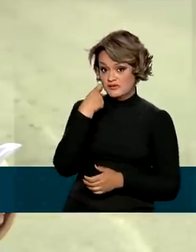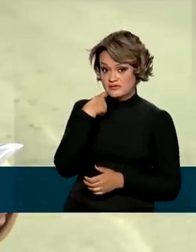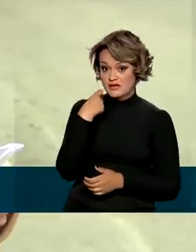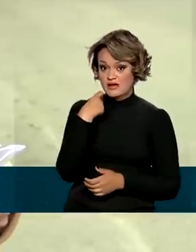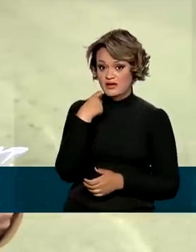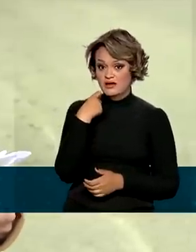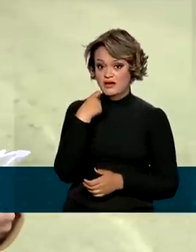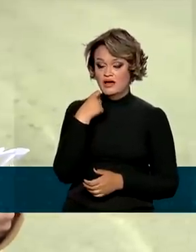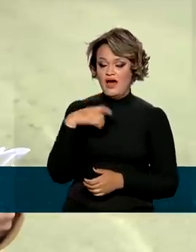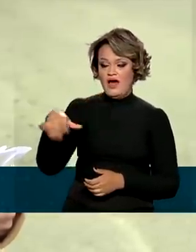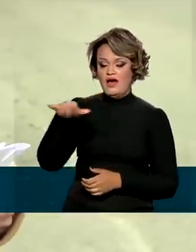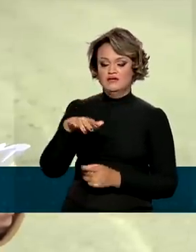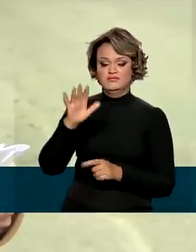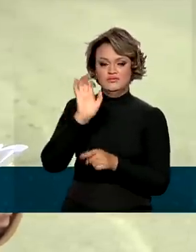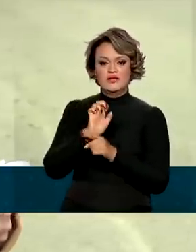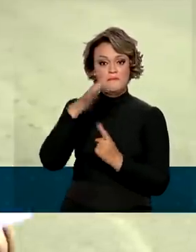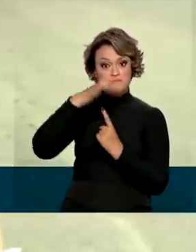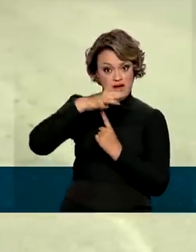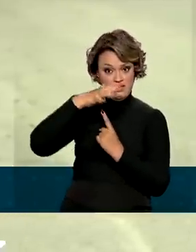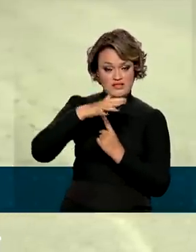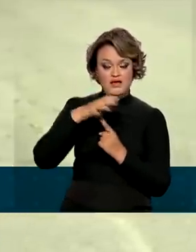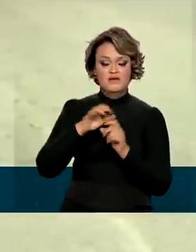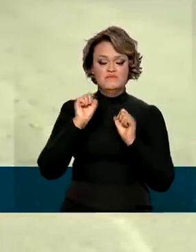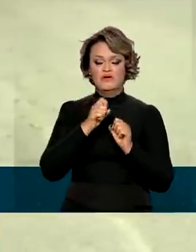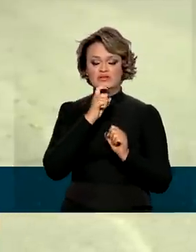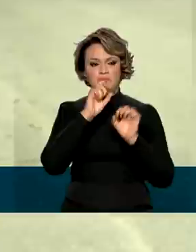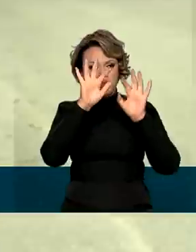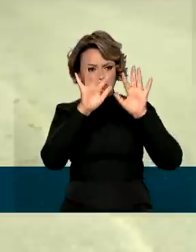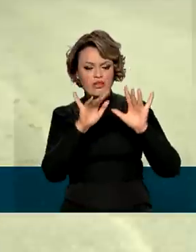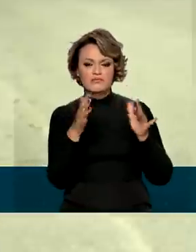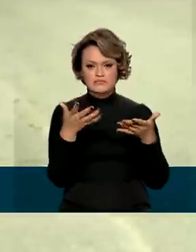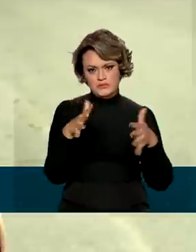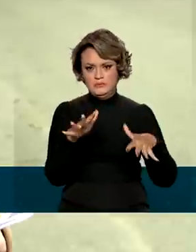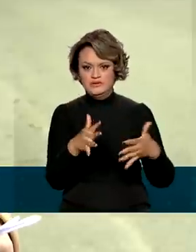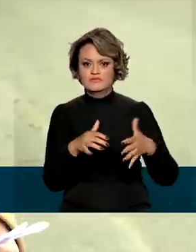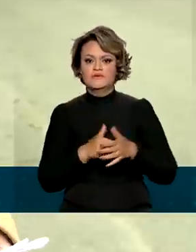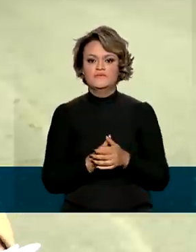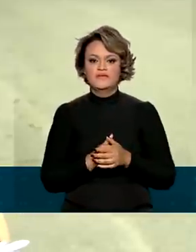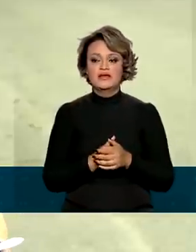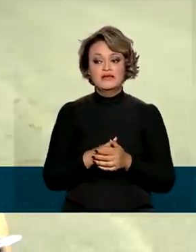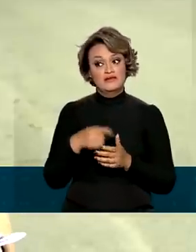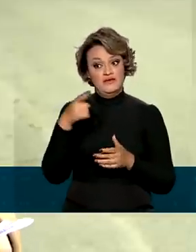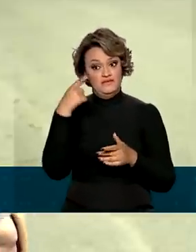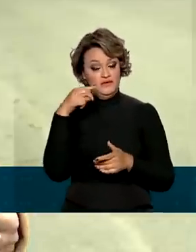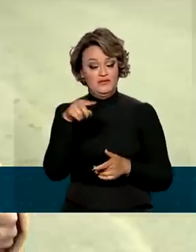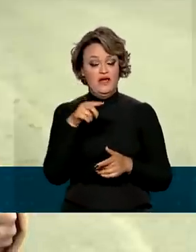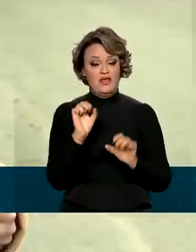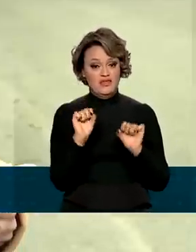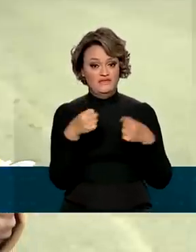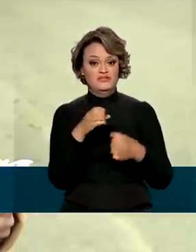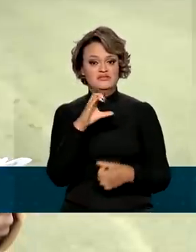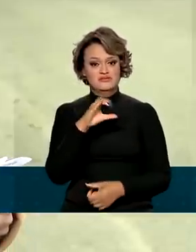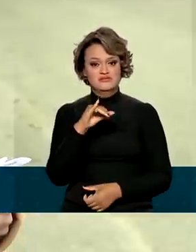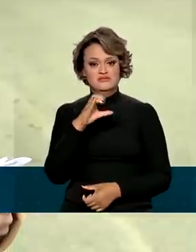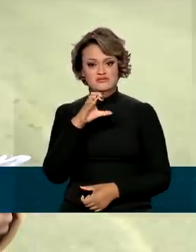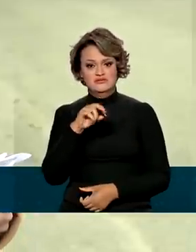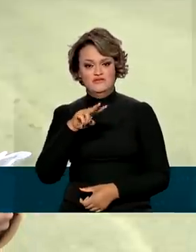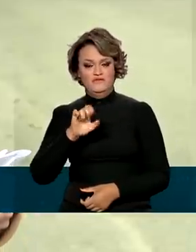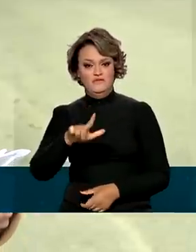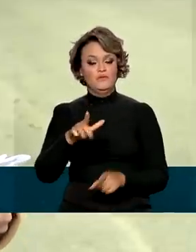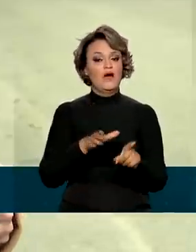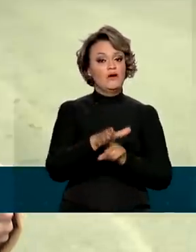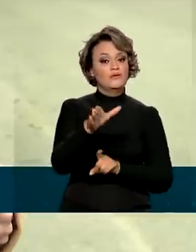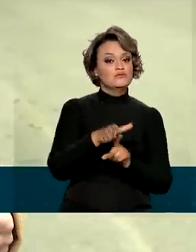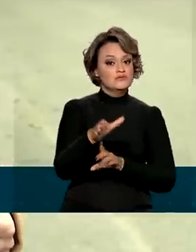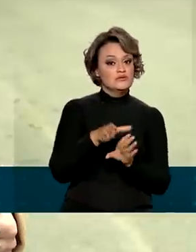o sul do Paraná deve registrar aí uma geada moderada. Com esse panorama, a Defesa Civil recomenda